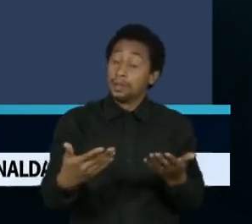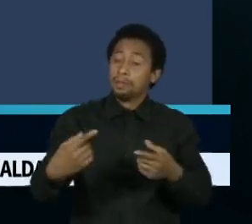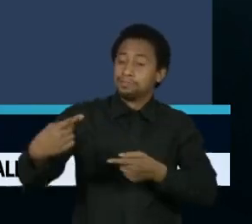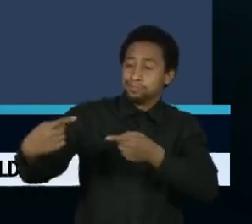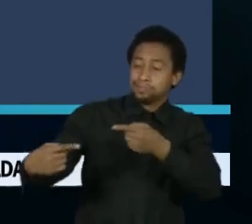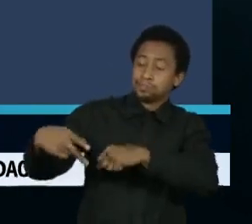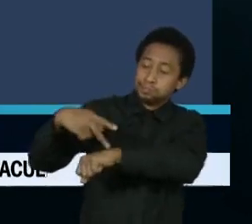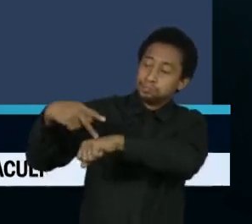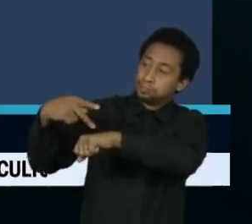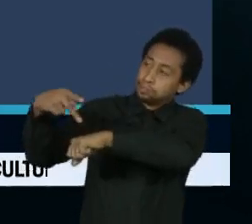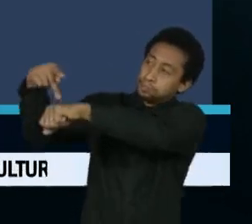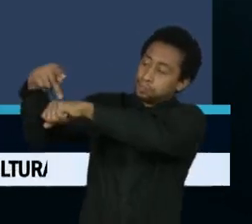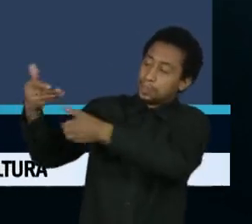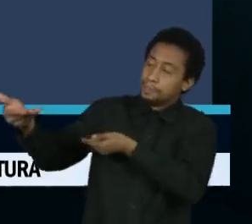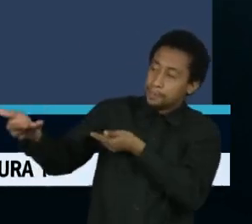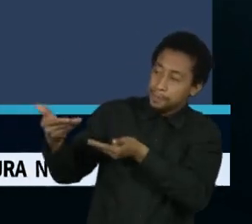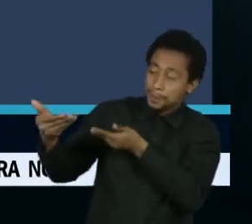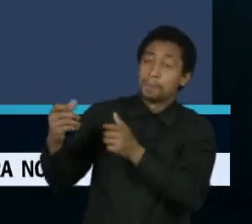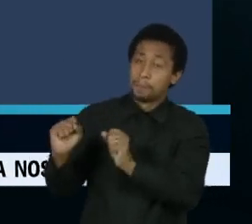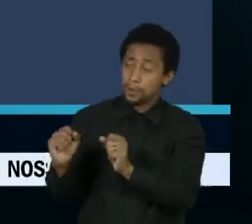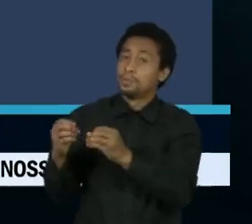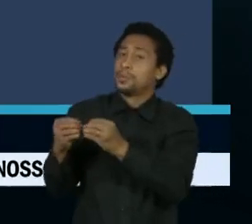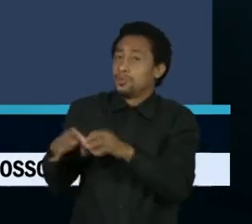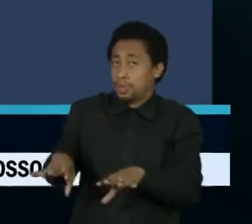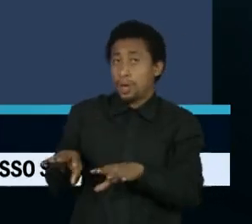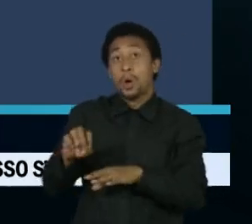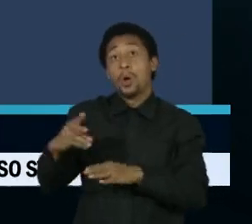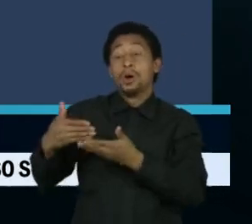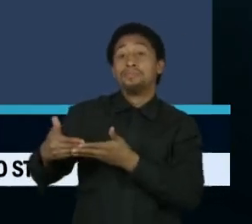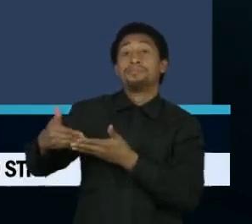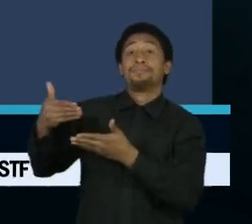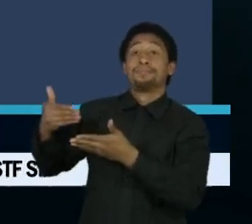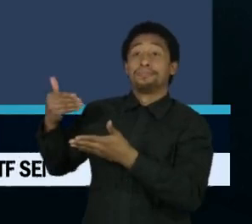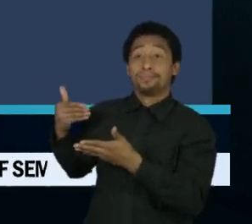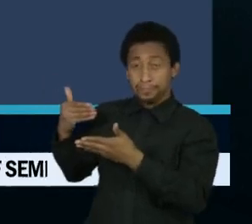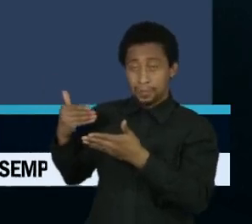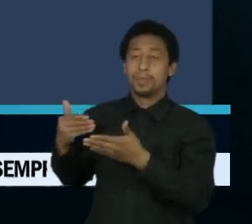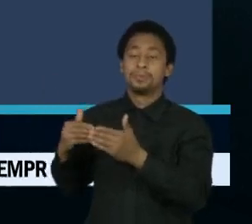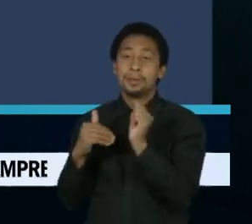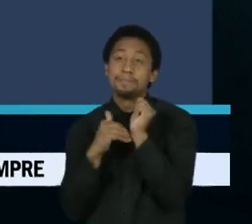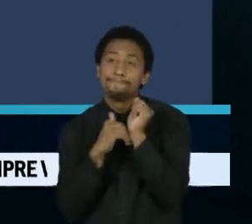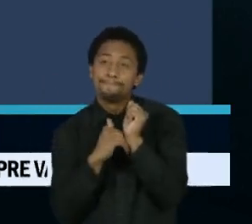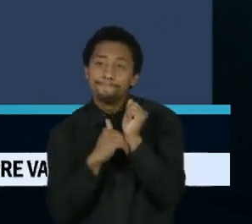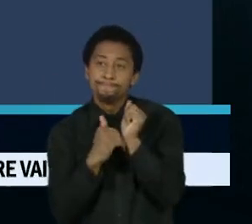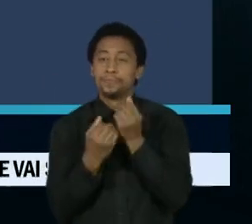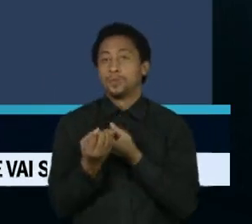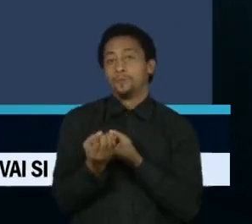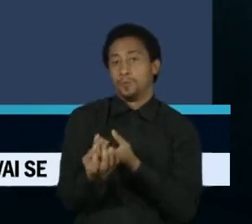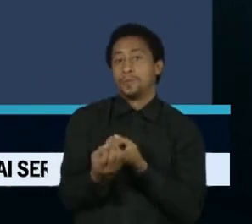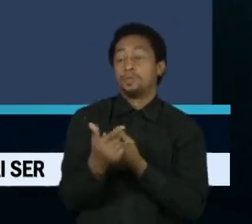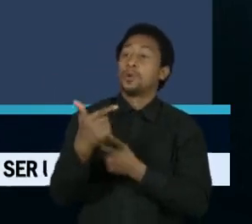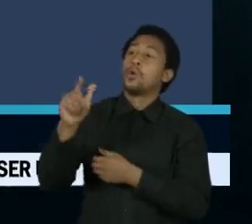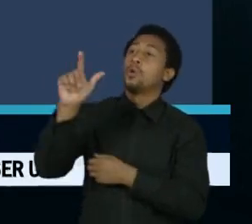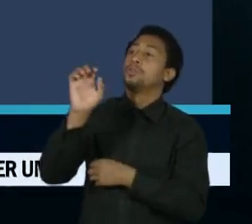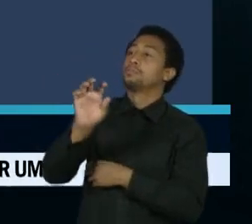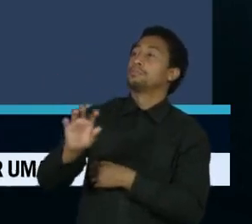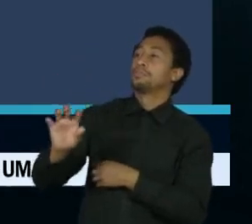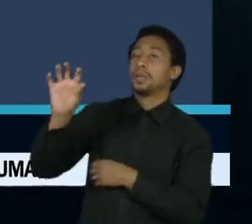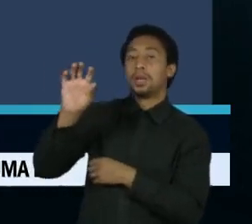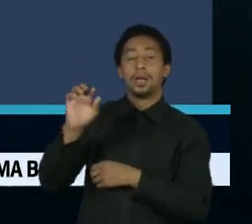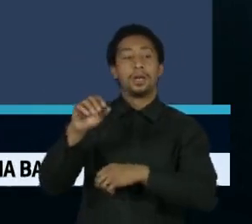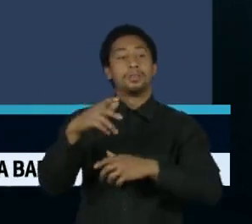relações internacionais do país ou as que tenham sido fornecidas em caráter sigiloso por outros estados e